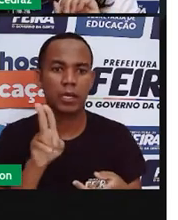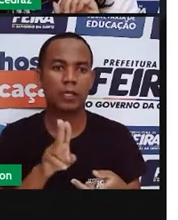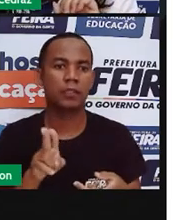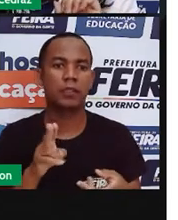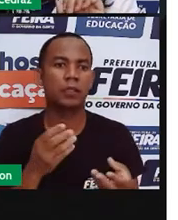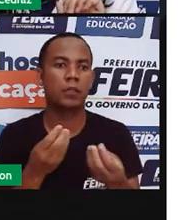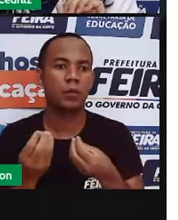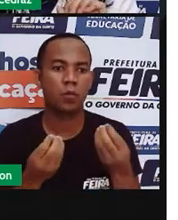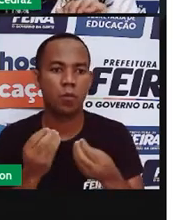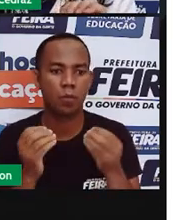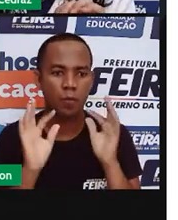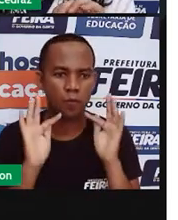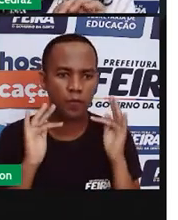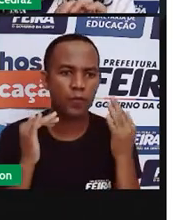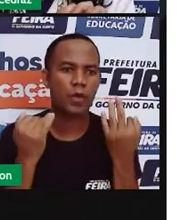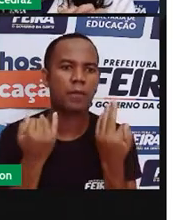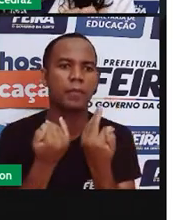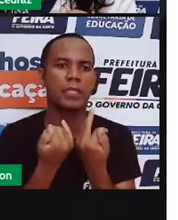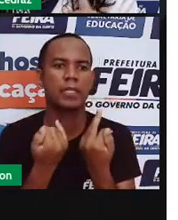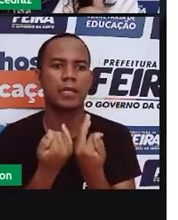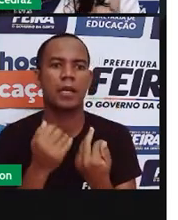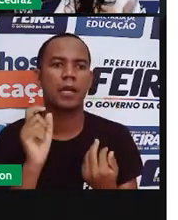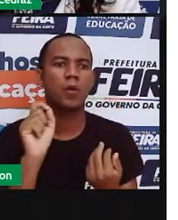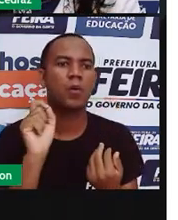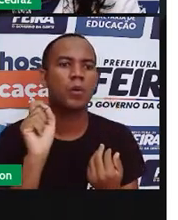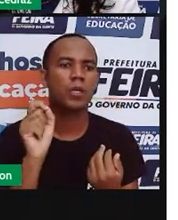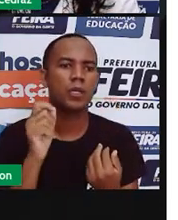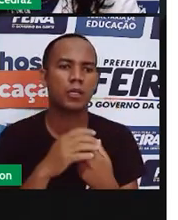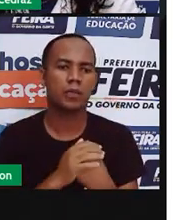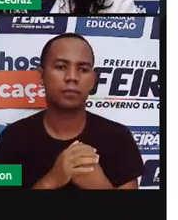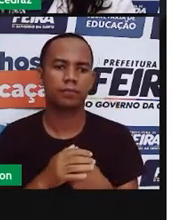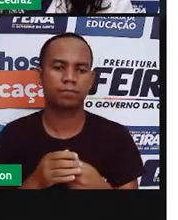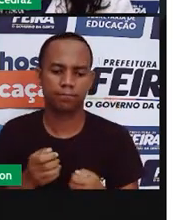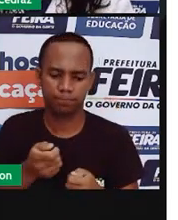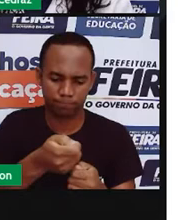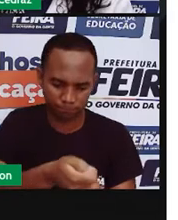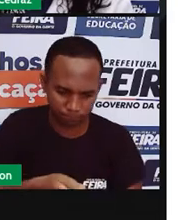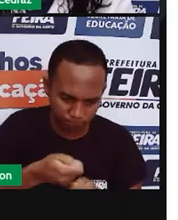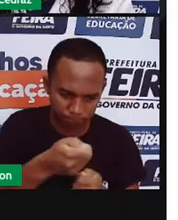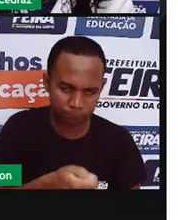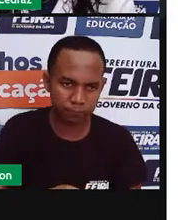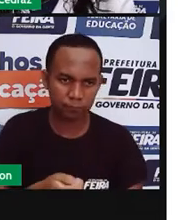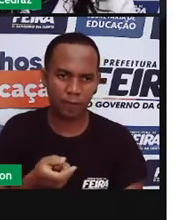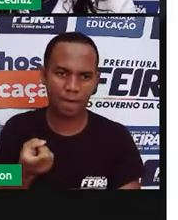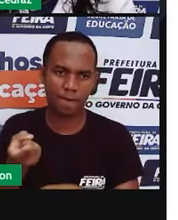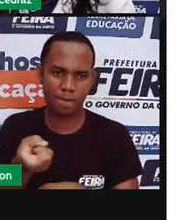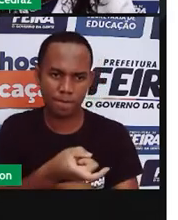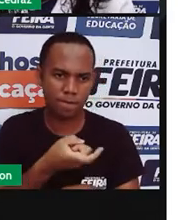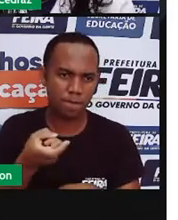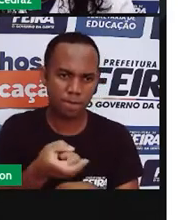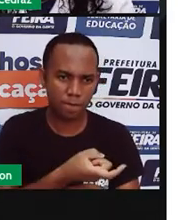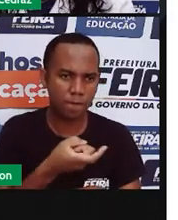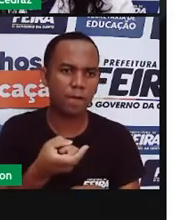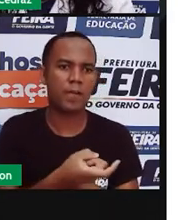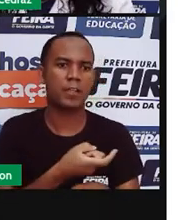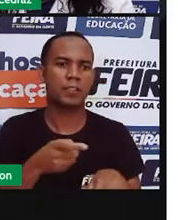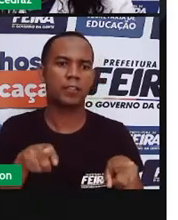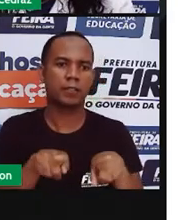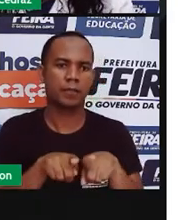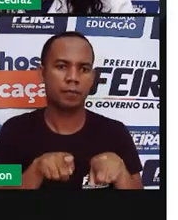agricultura familiar são a enxada, a foice e o arado.